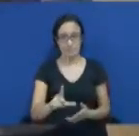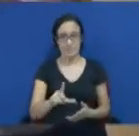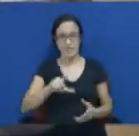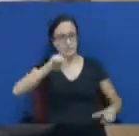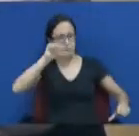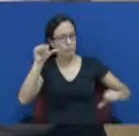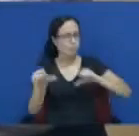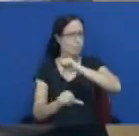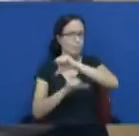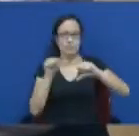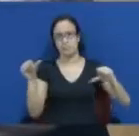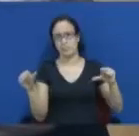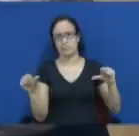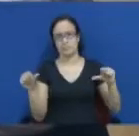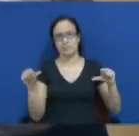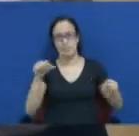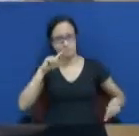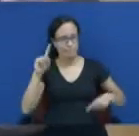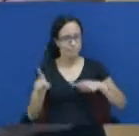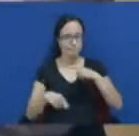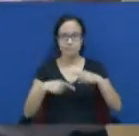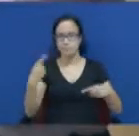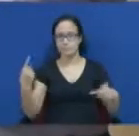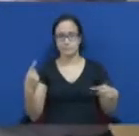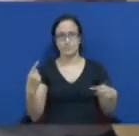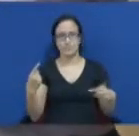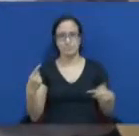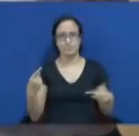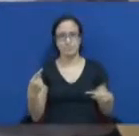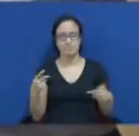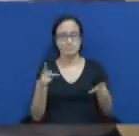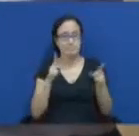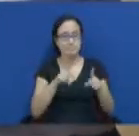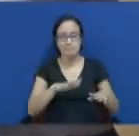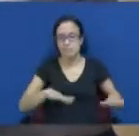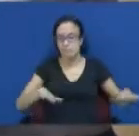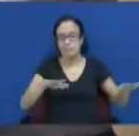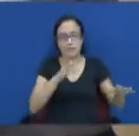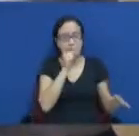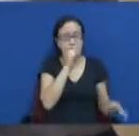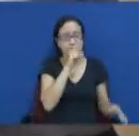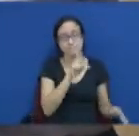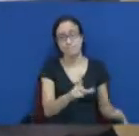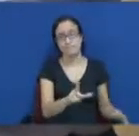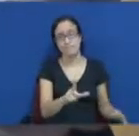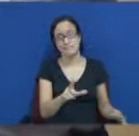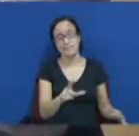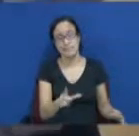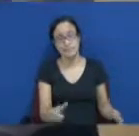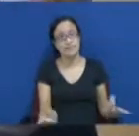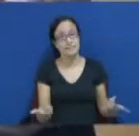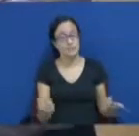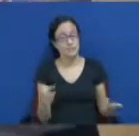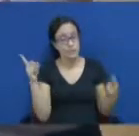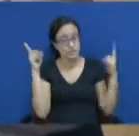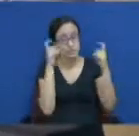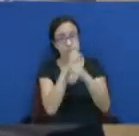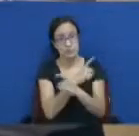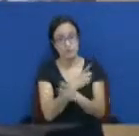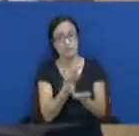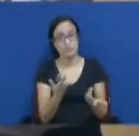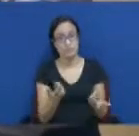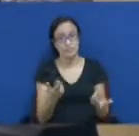transformando essa situação em que a nossa cidade se encontra em algo transversal,